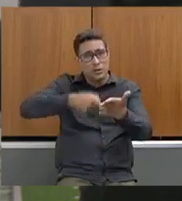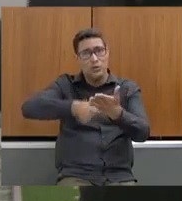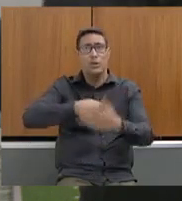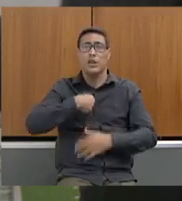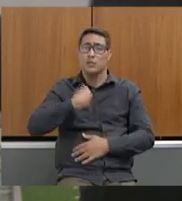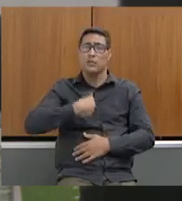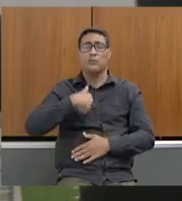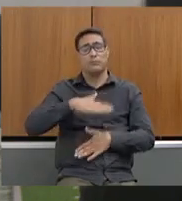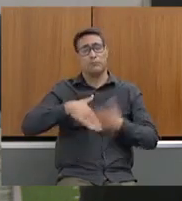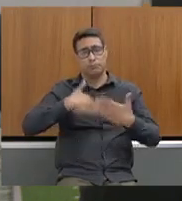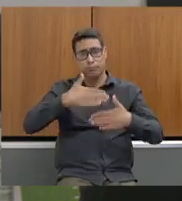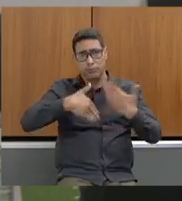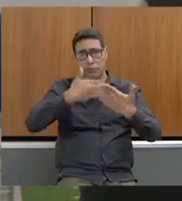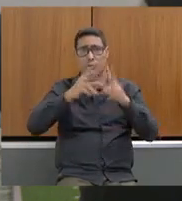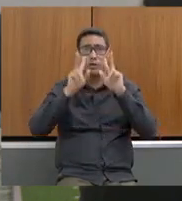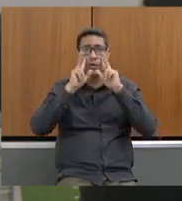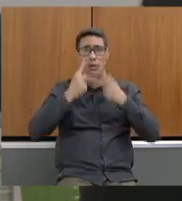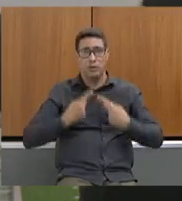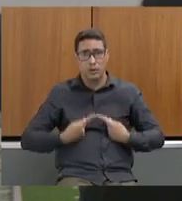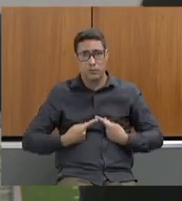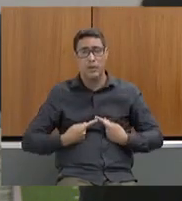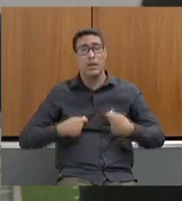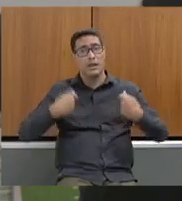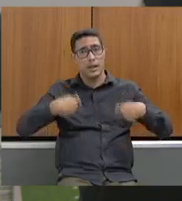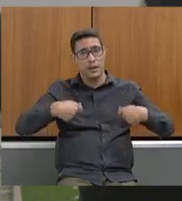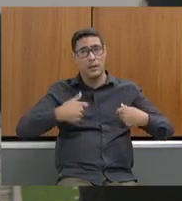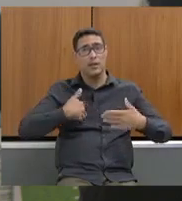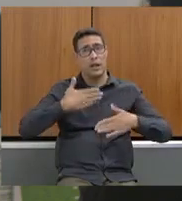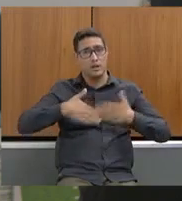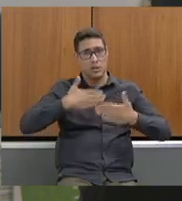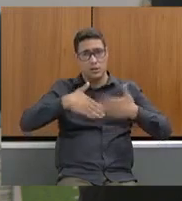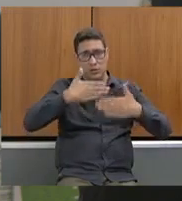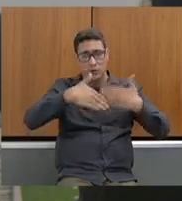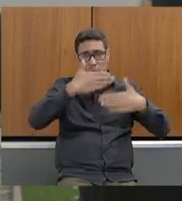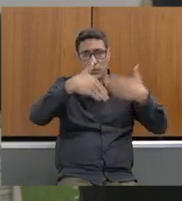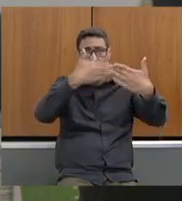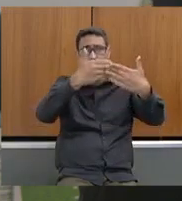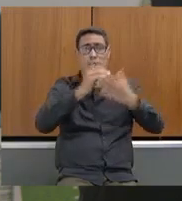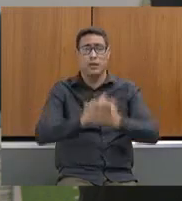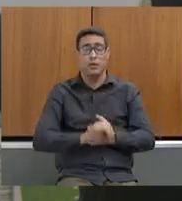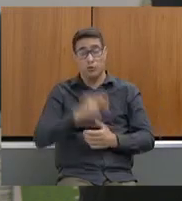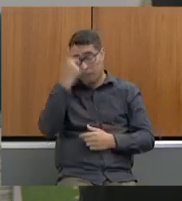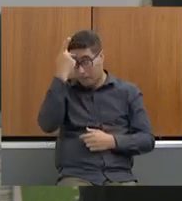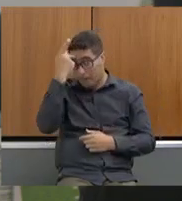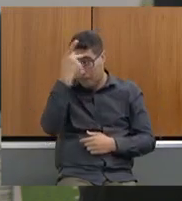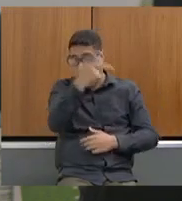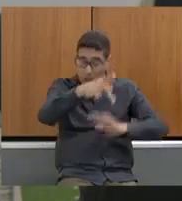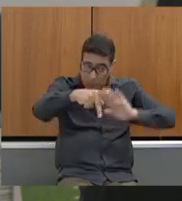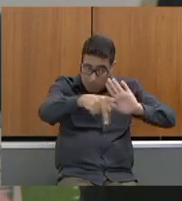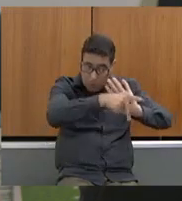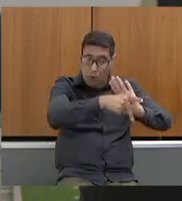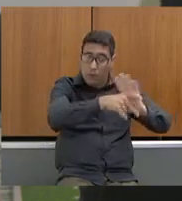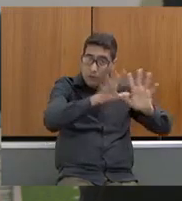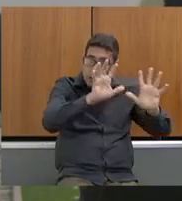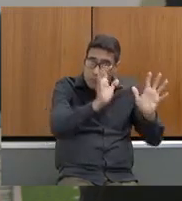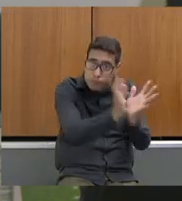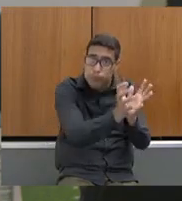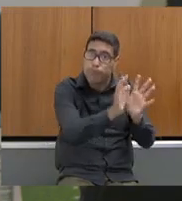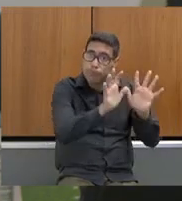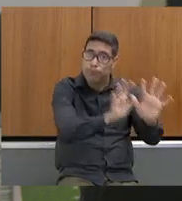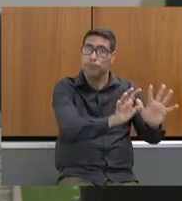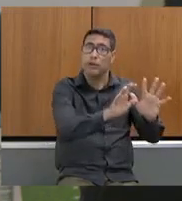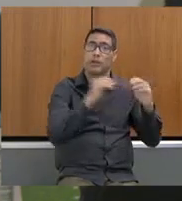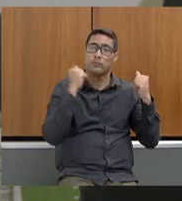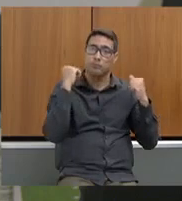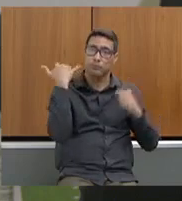o reconhecimento da necessidade de investimento do próprio recurso do meio ambiente para o meio ambiente. Quantas unidades de